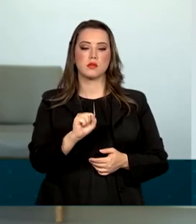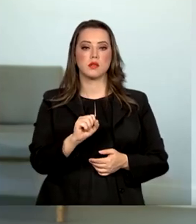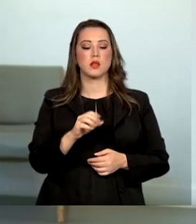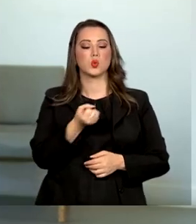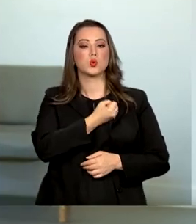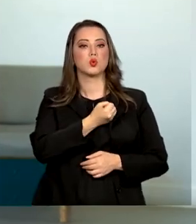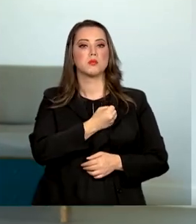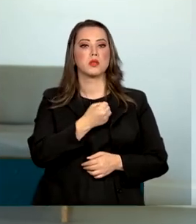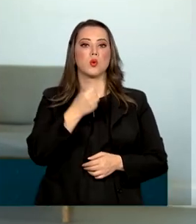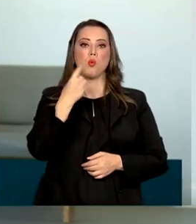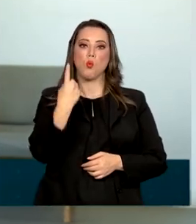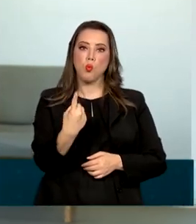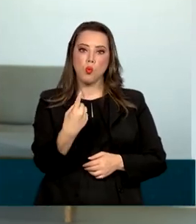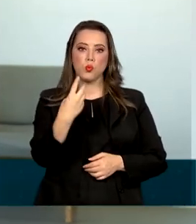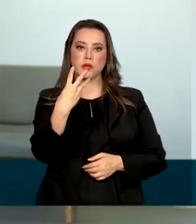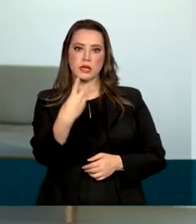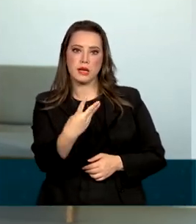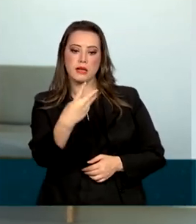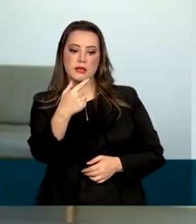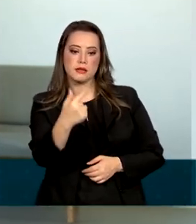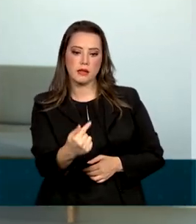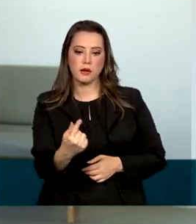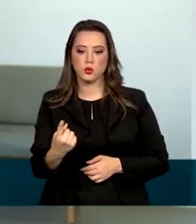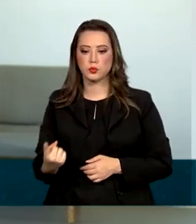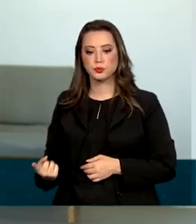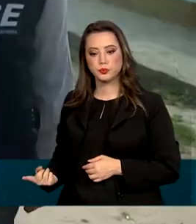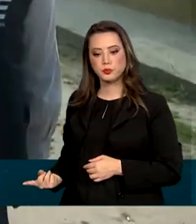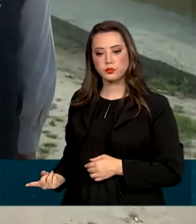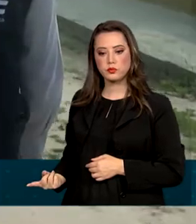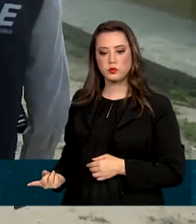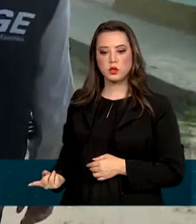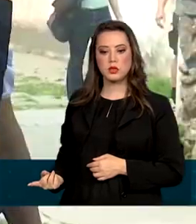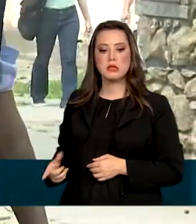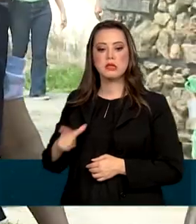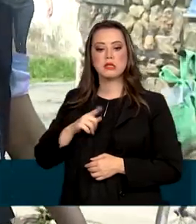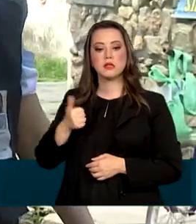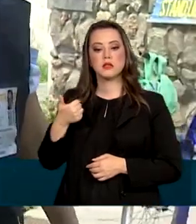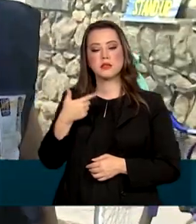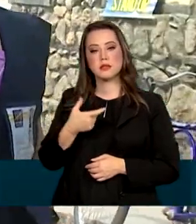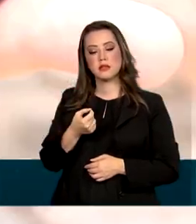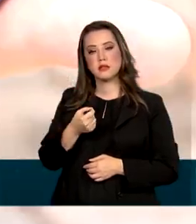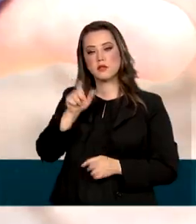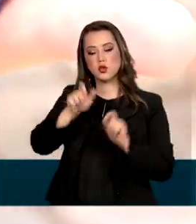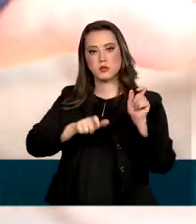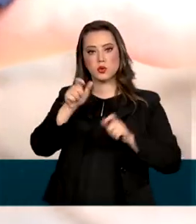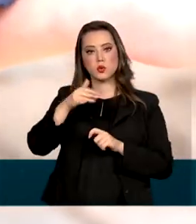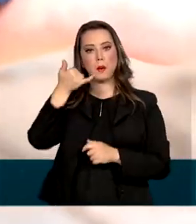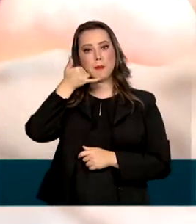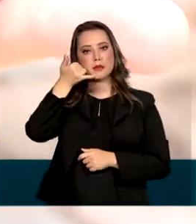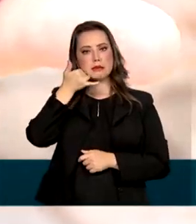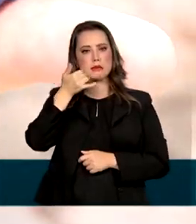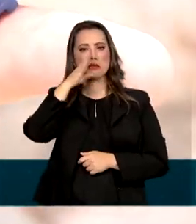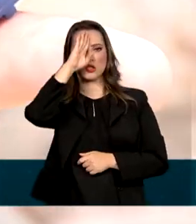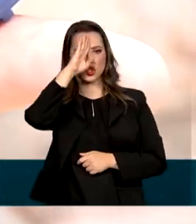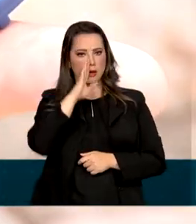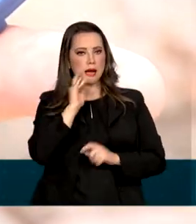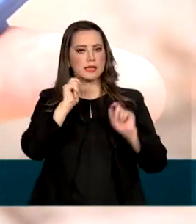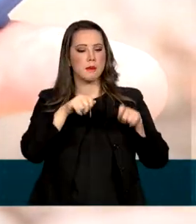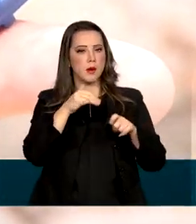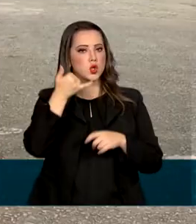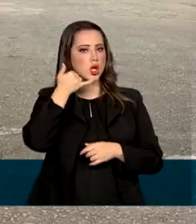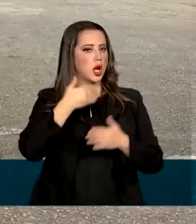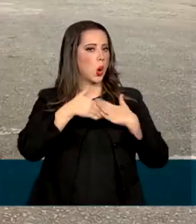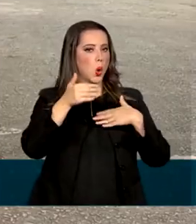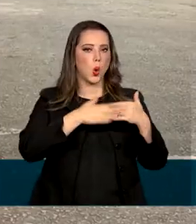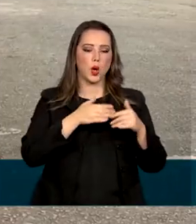137 e conta com 120 agentes de pesquisa por telefone. A ligação é gratuita, pode ser feita por